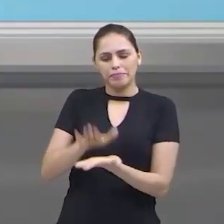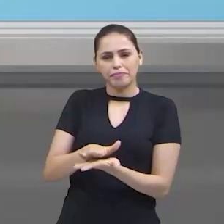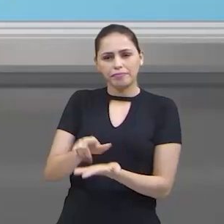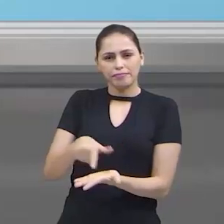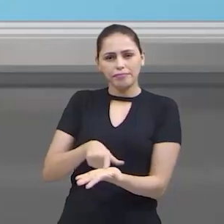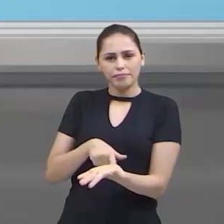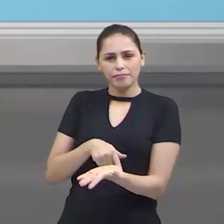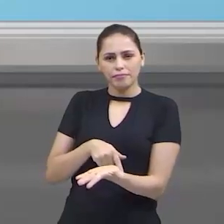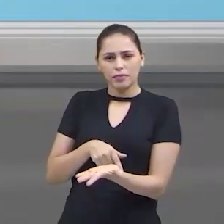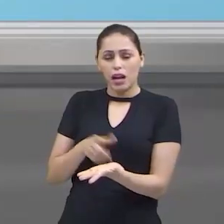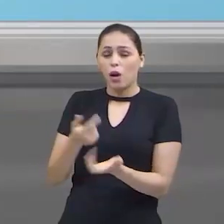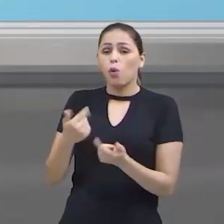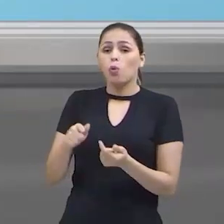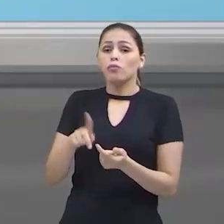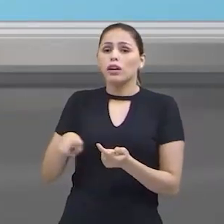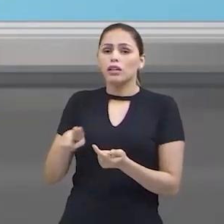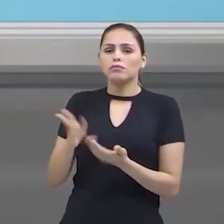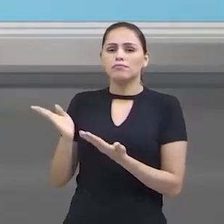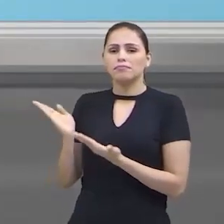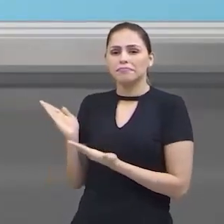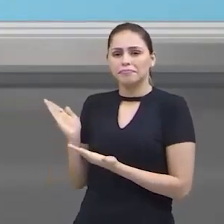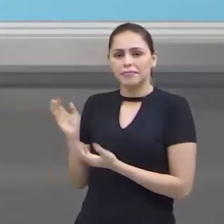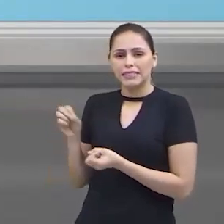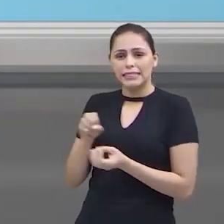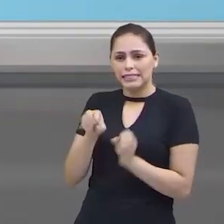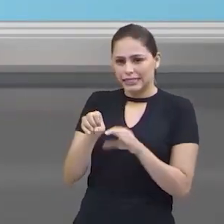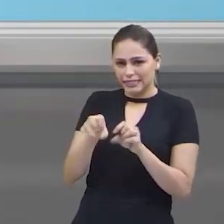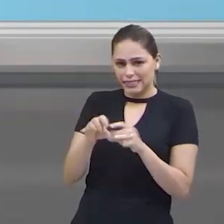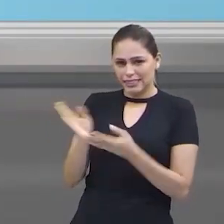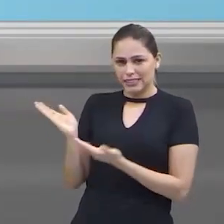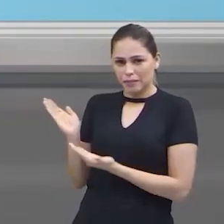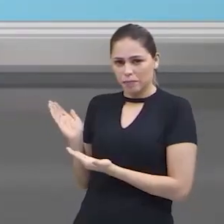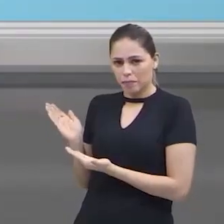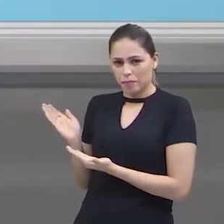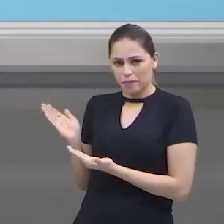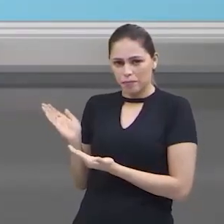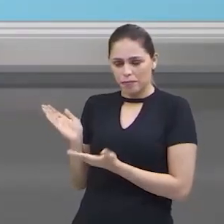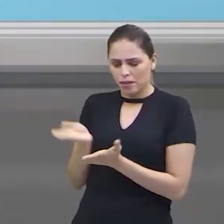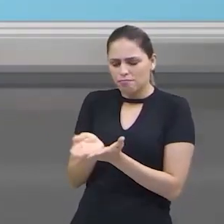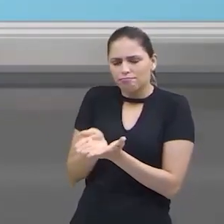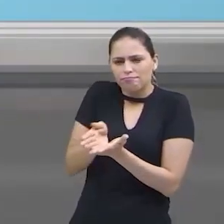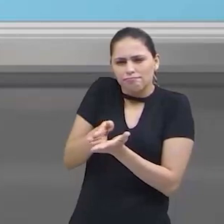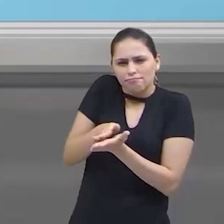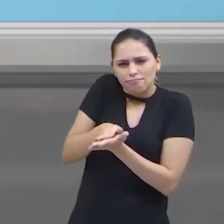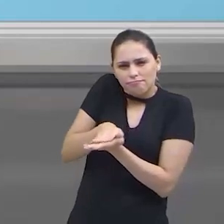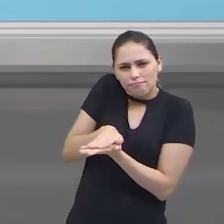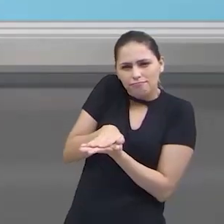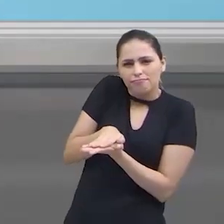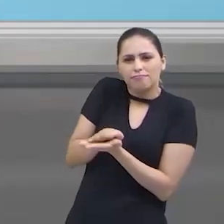Vamos dobrar ele ao meio. Olha aqui, Dobrar. Dobrou.